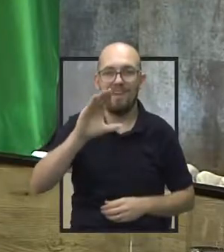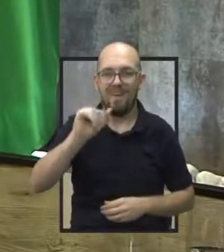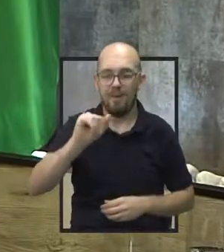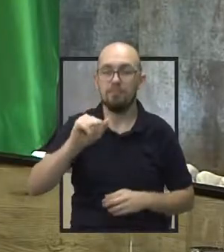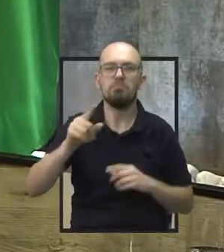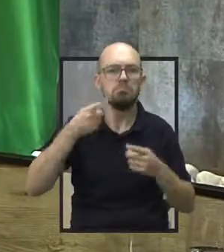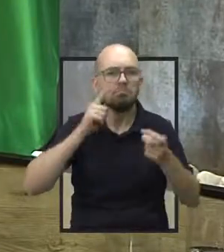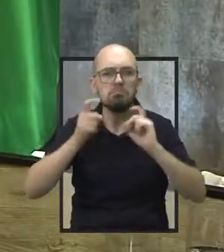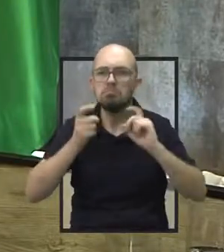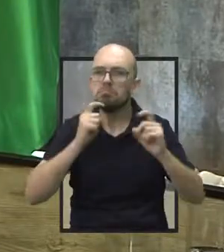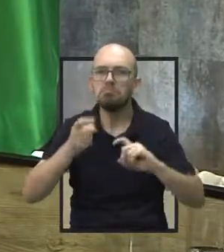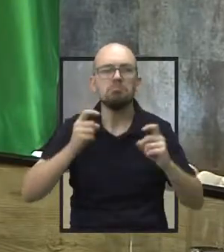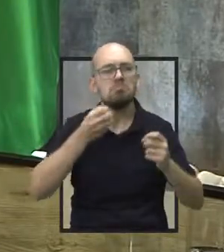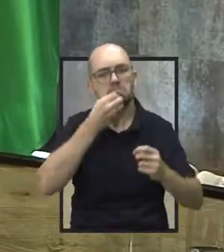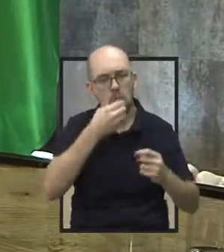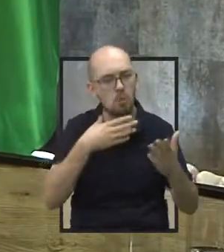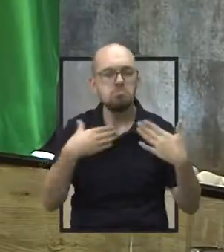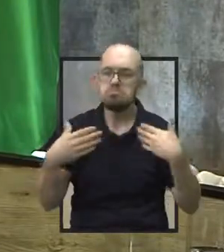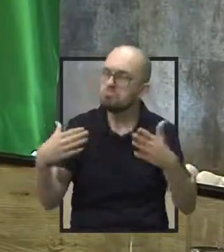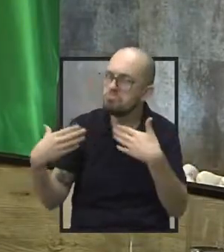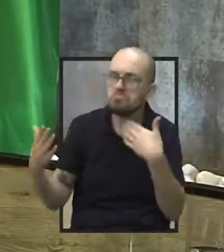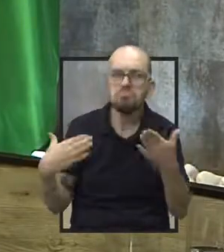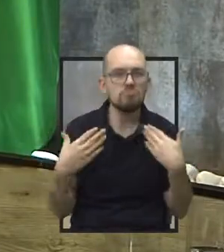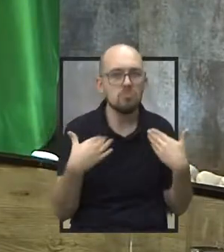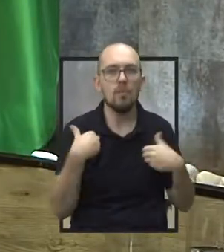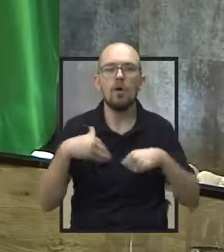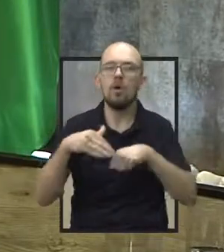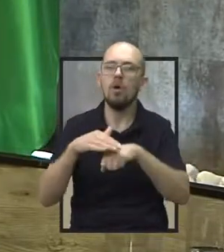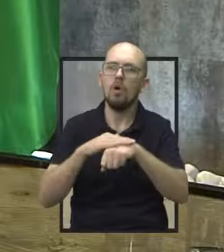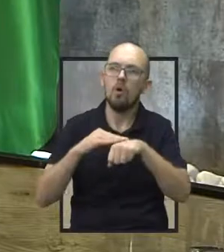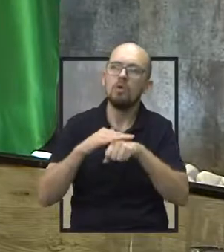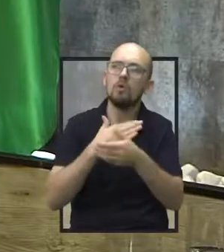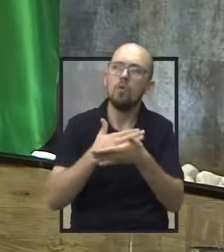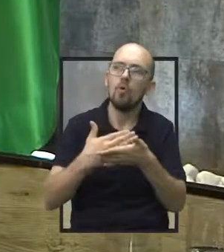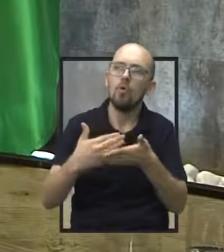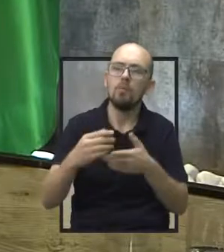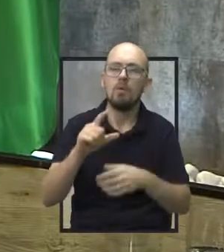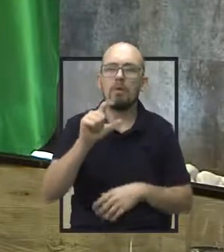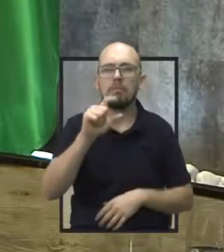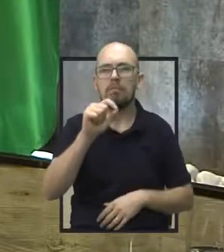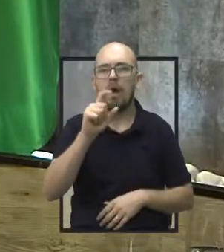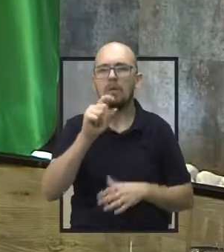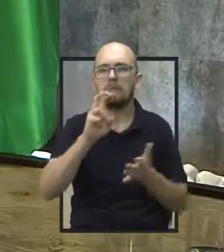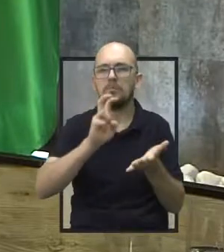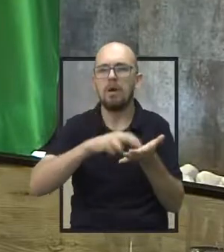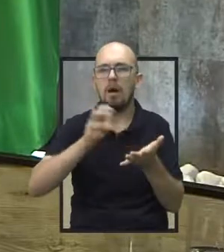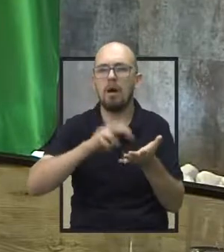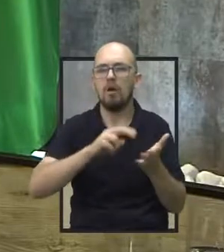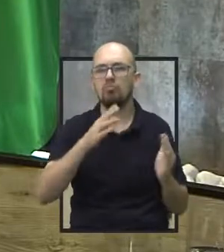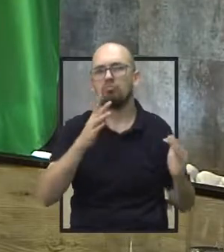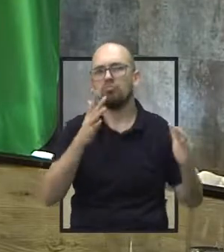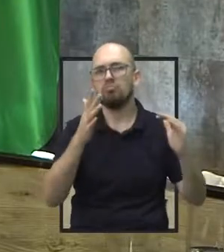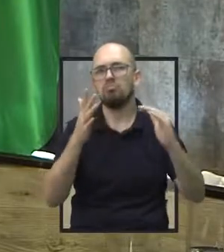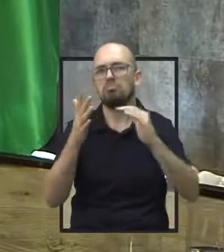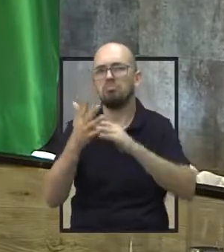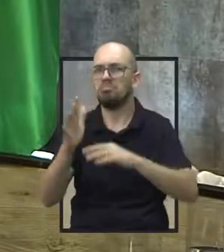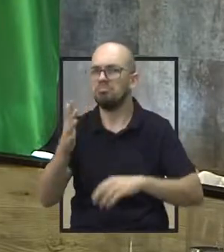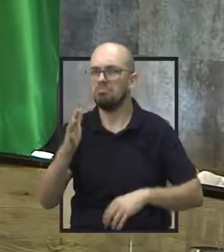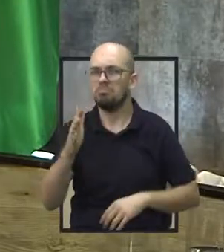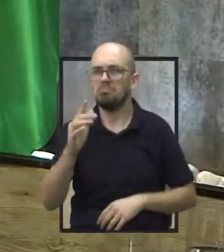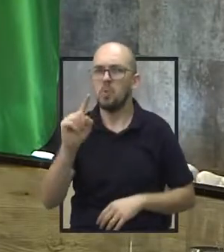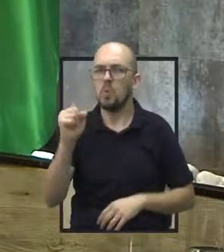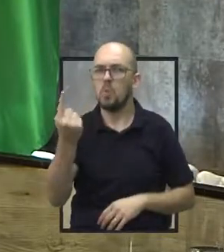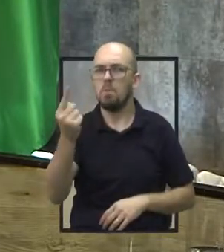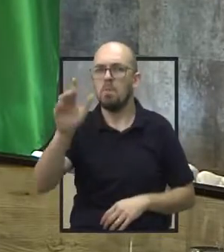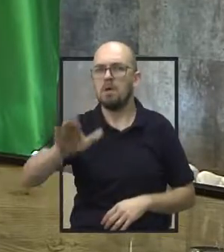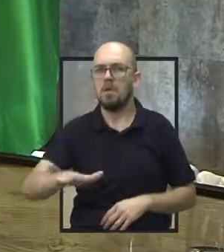Então foi uma reunião muito proveitosa, nós começamos por volta de aproximadamente 10 horas e terminamos aqui por volta das